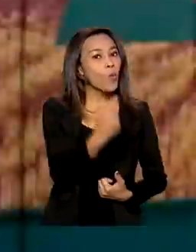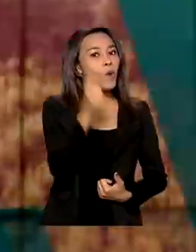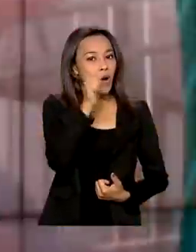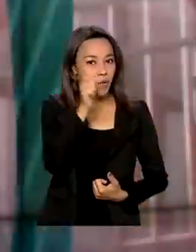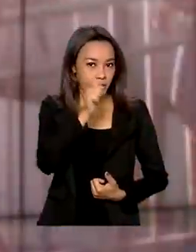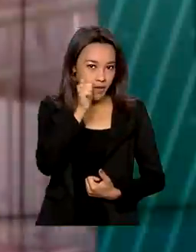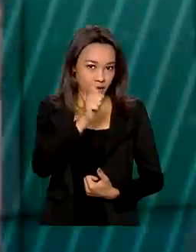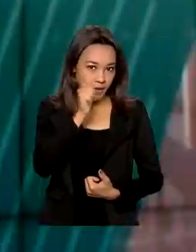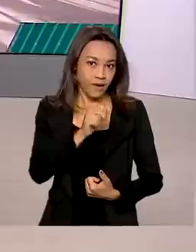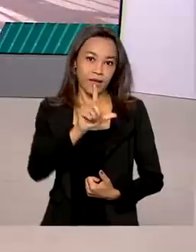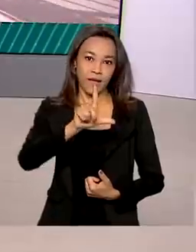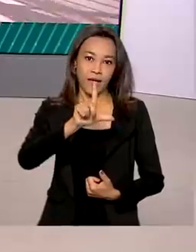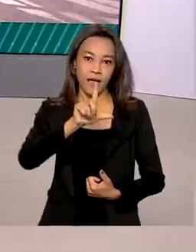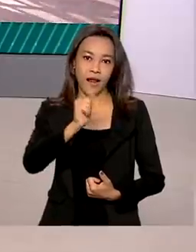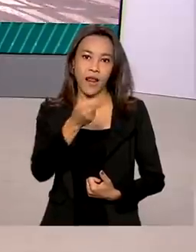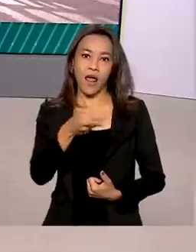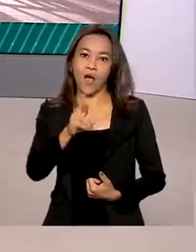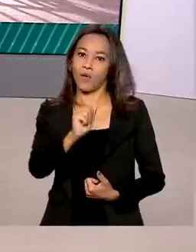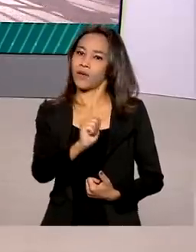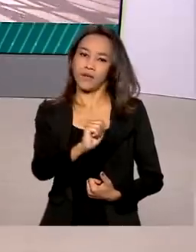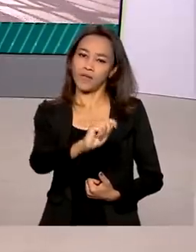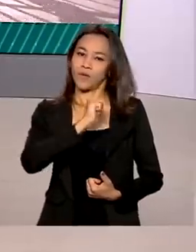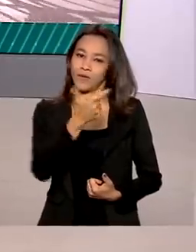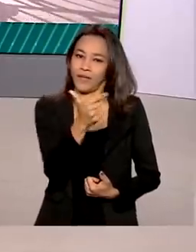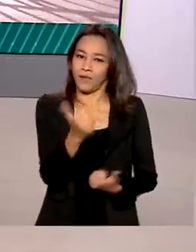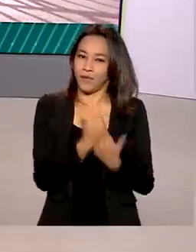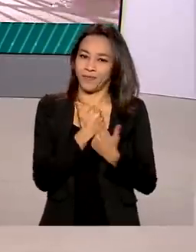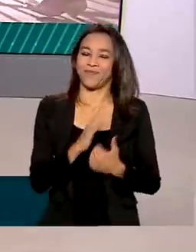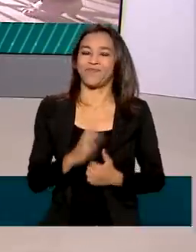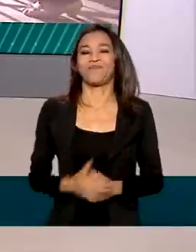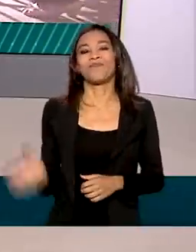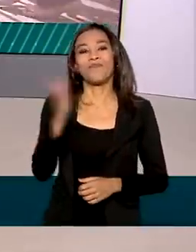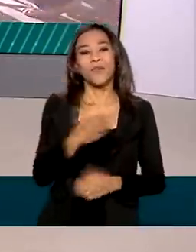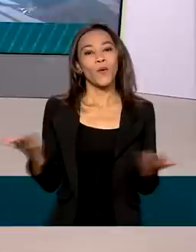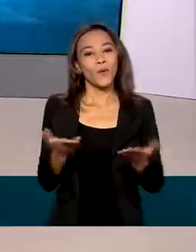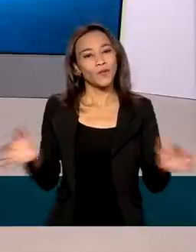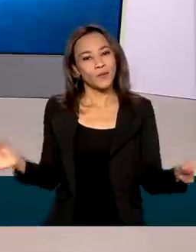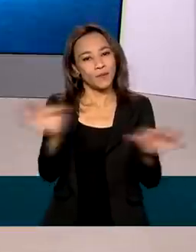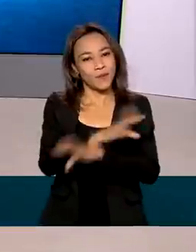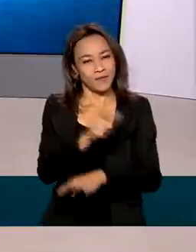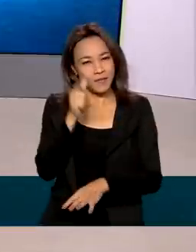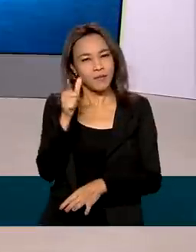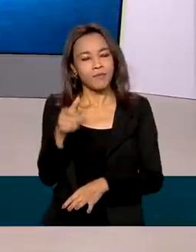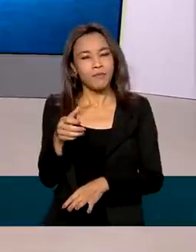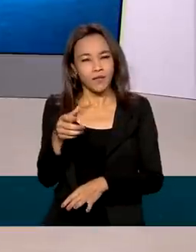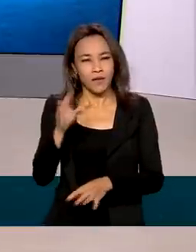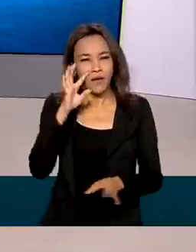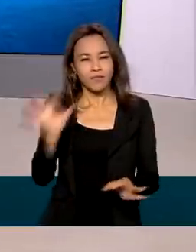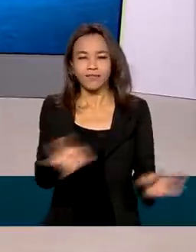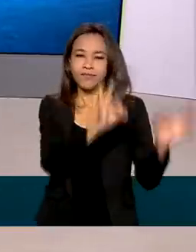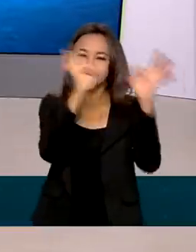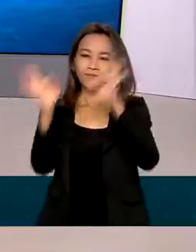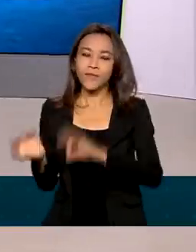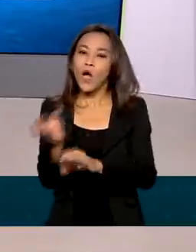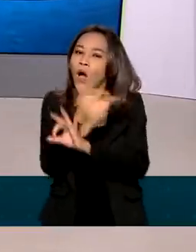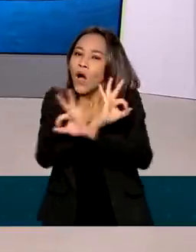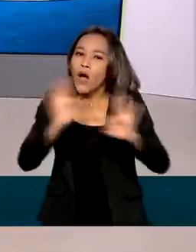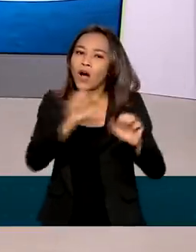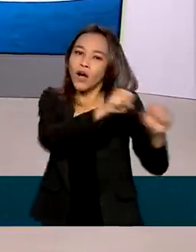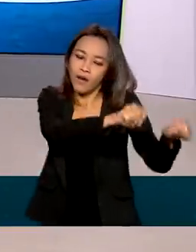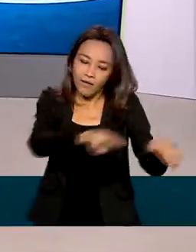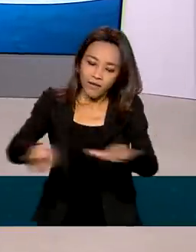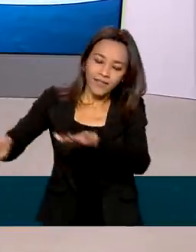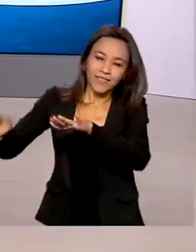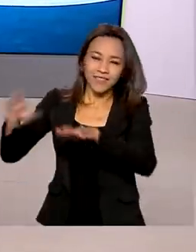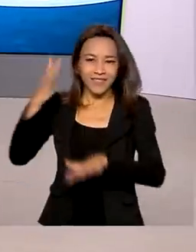Barcelona, na Espanha. Brasil em Dia termina aqui. E as reportagens de hoje estão em as nossas redes sociais. Ótimo início de semana para